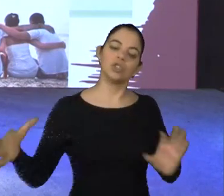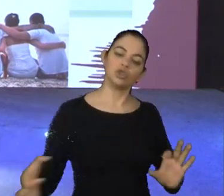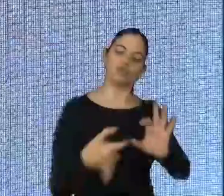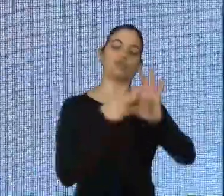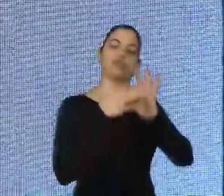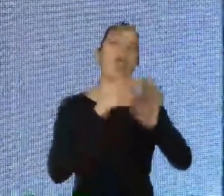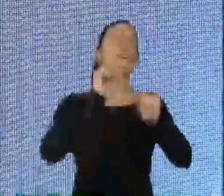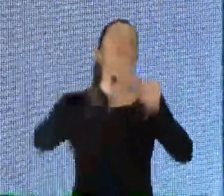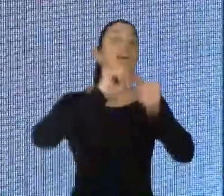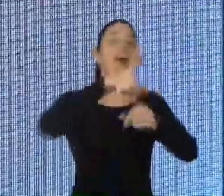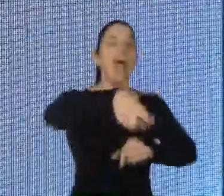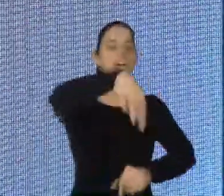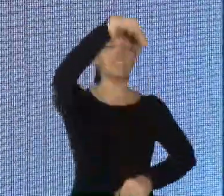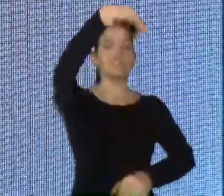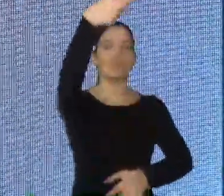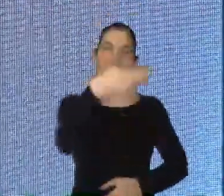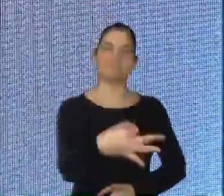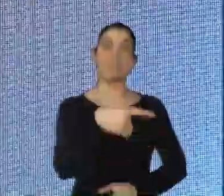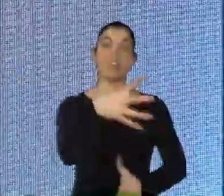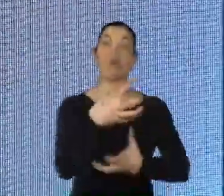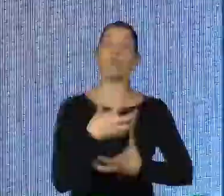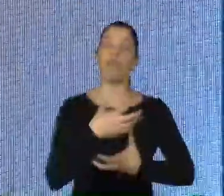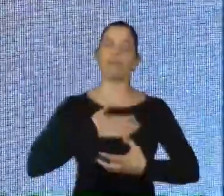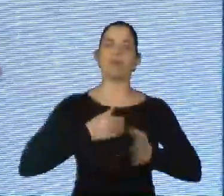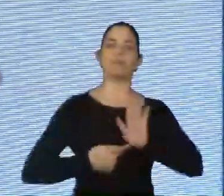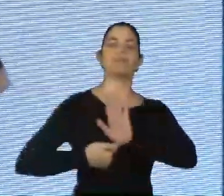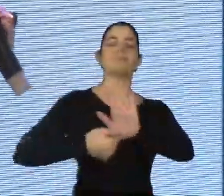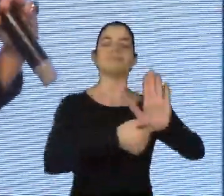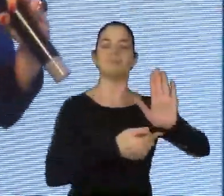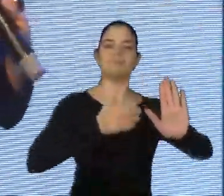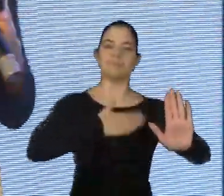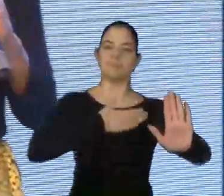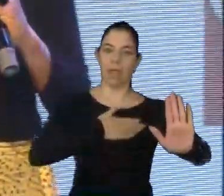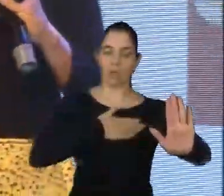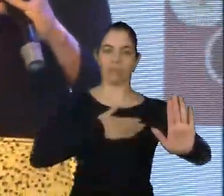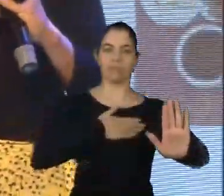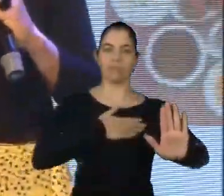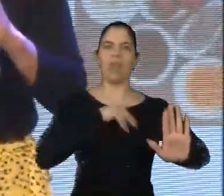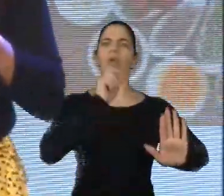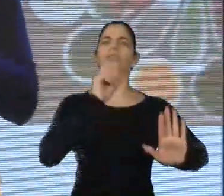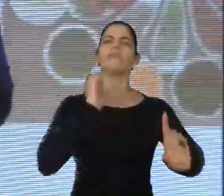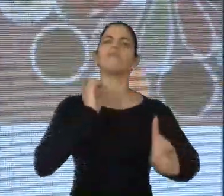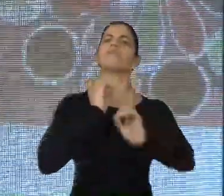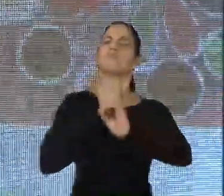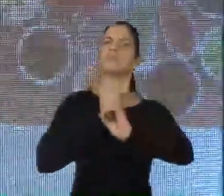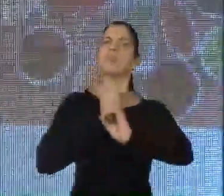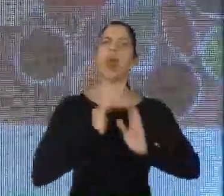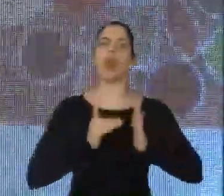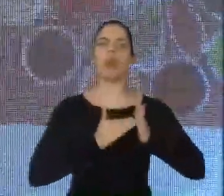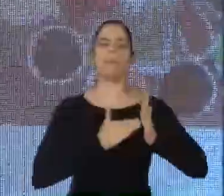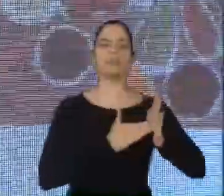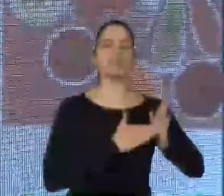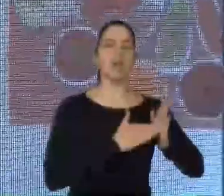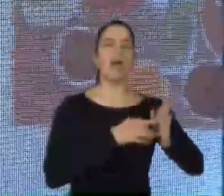que realmente façam expressar o melhor de mim. Então, por exemplo, quando eu vou descobrir qual que é a alimentação